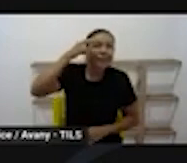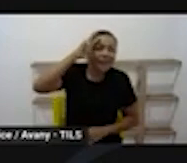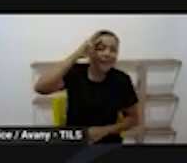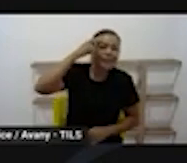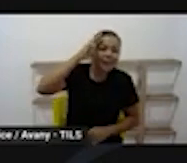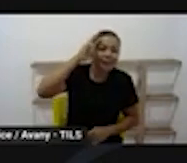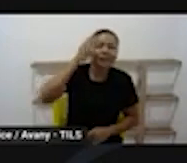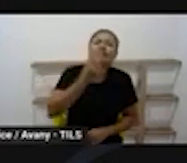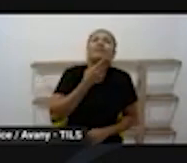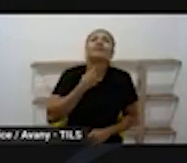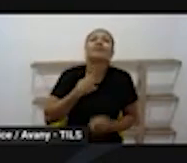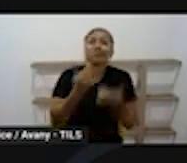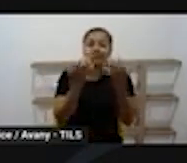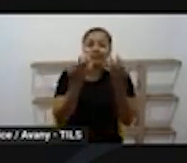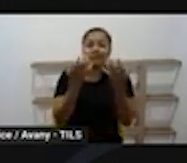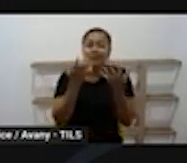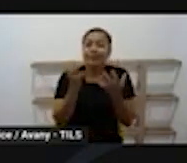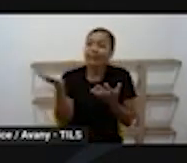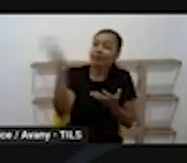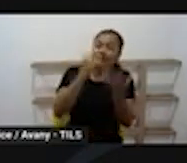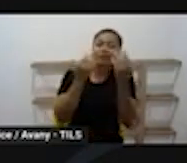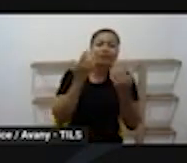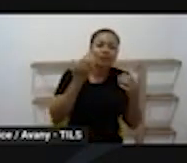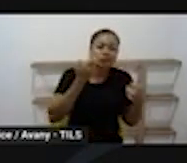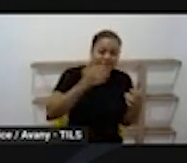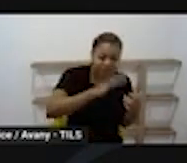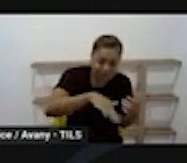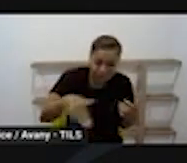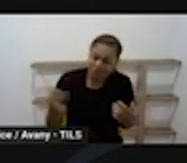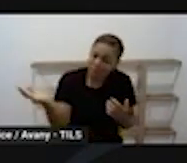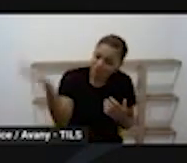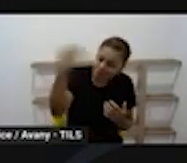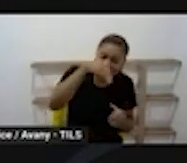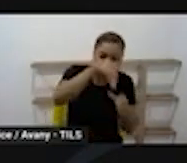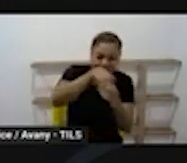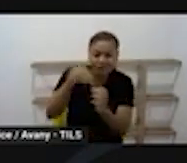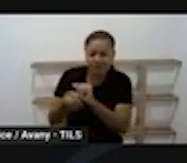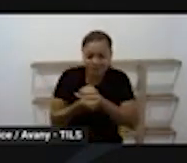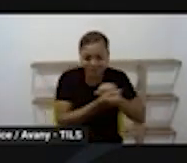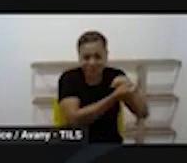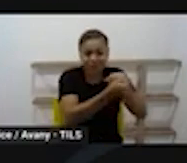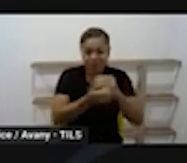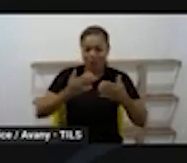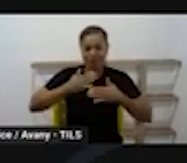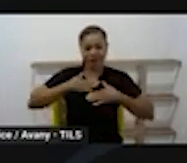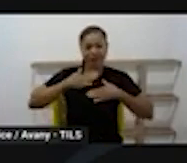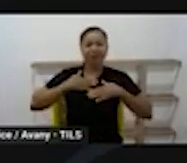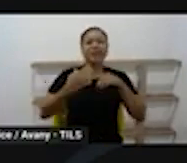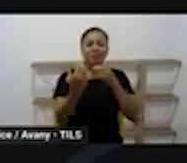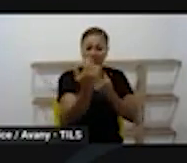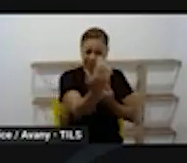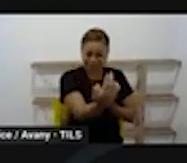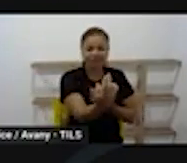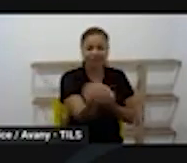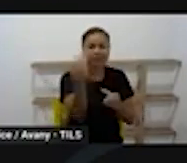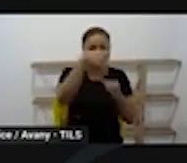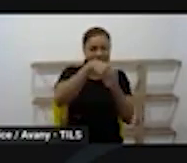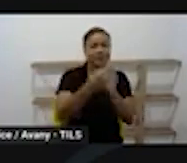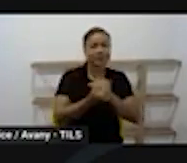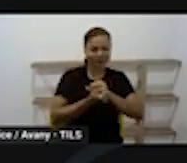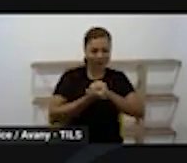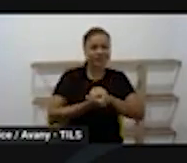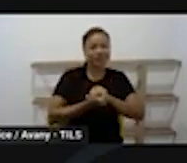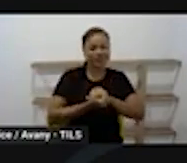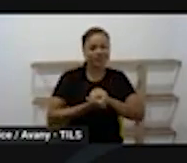escola para nossas crianças, desejo esta escola para mim e para você e que